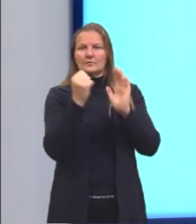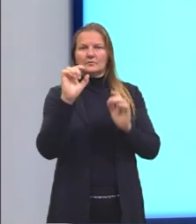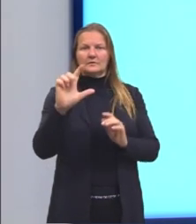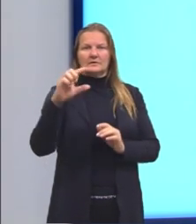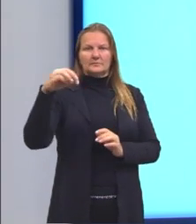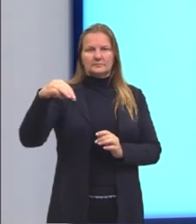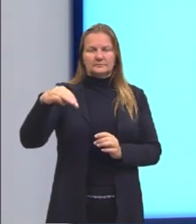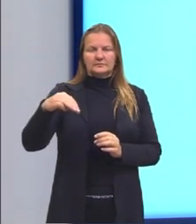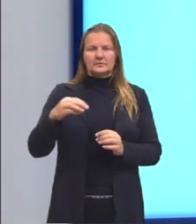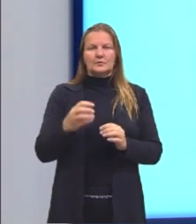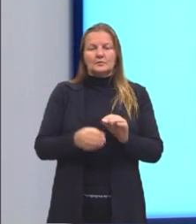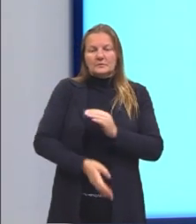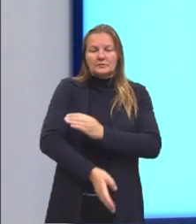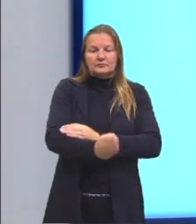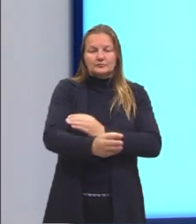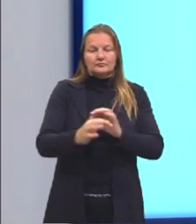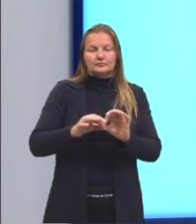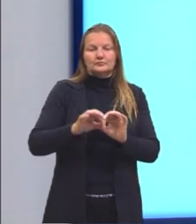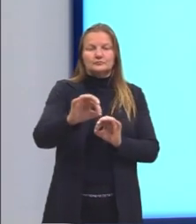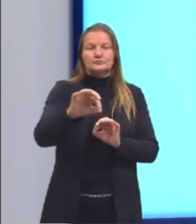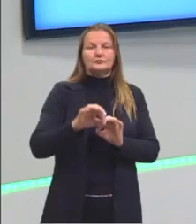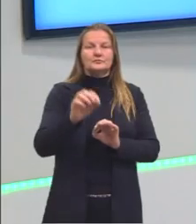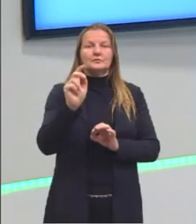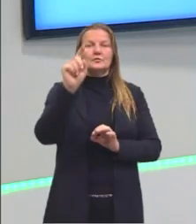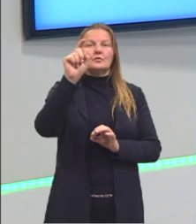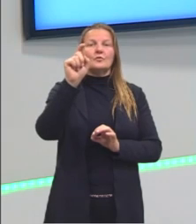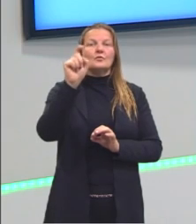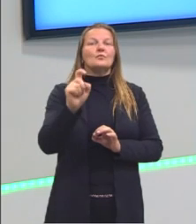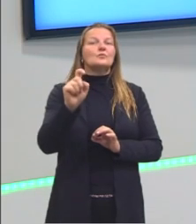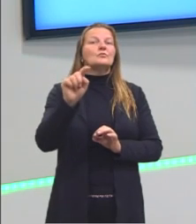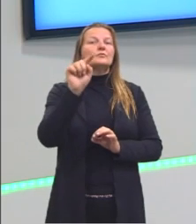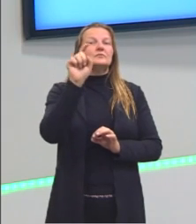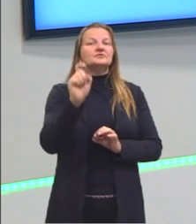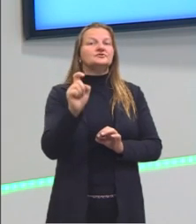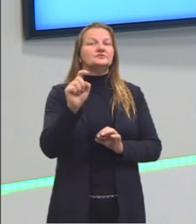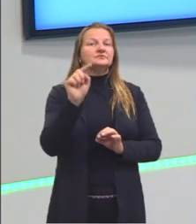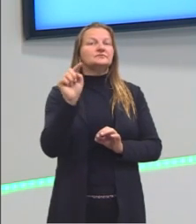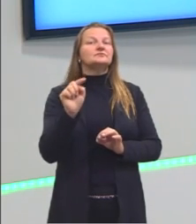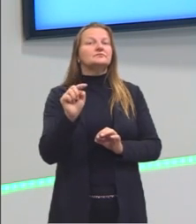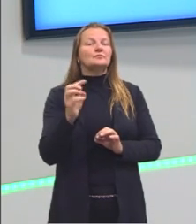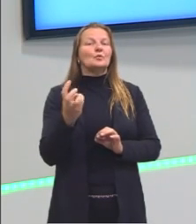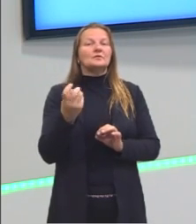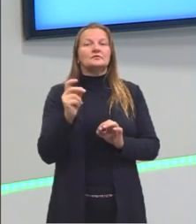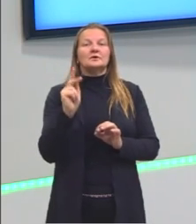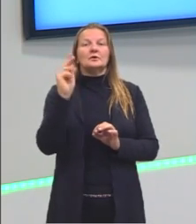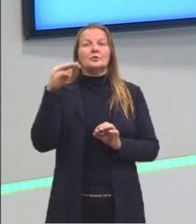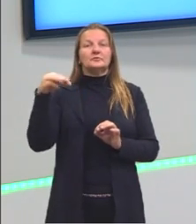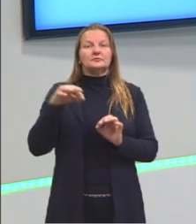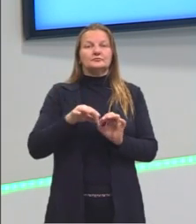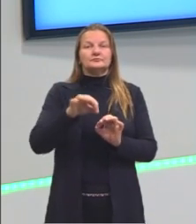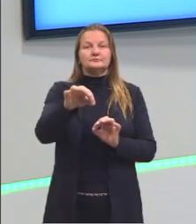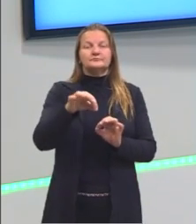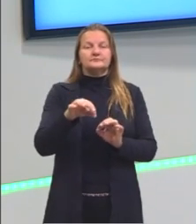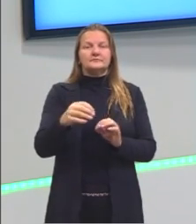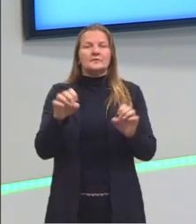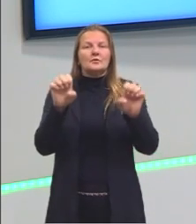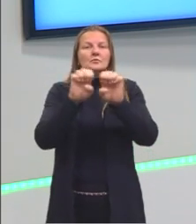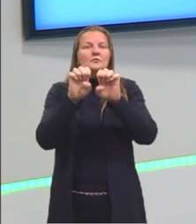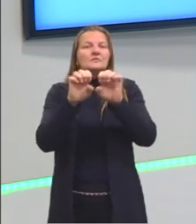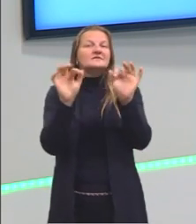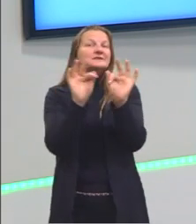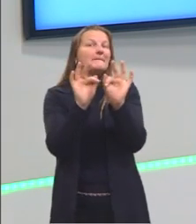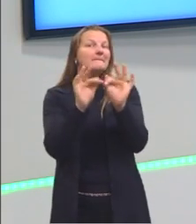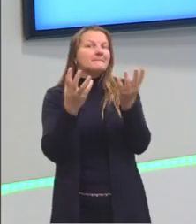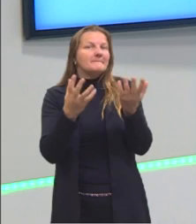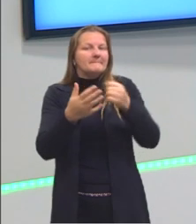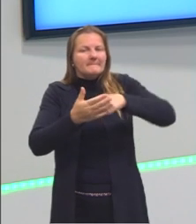e a viagem de X quilômetros. Então, vamos pensar agora como é que a gente pode chegar numa fórmula para o